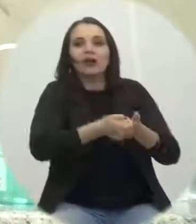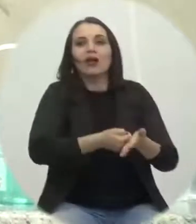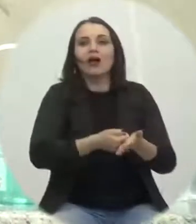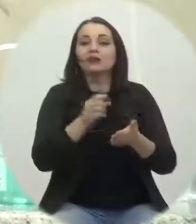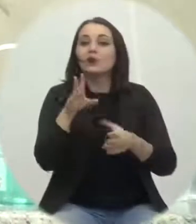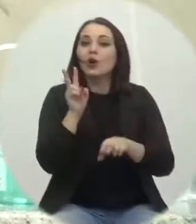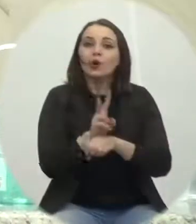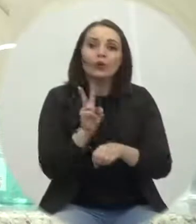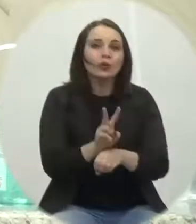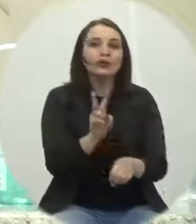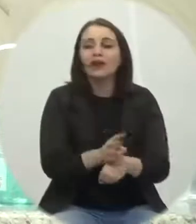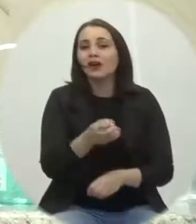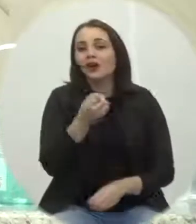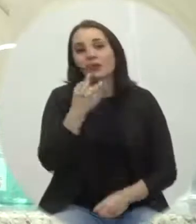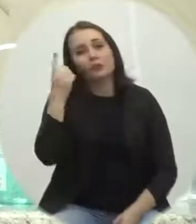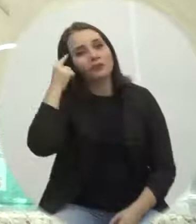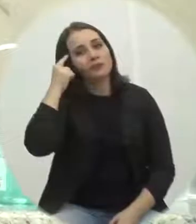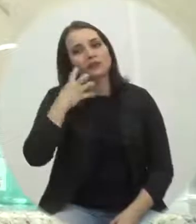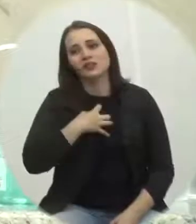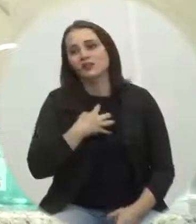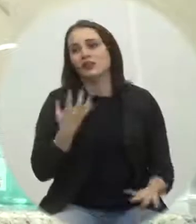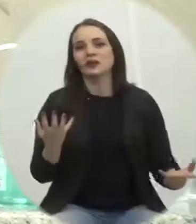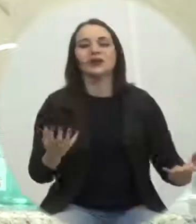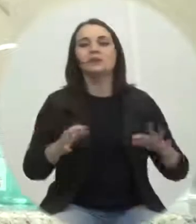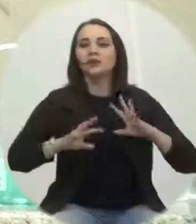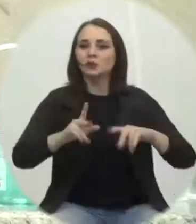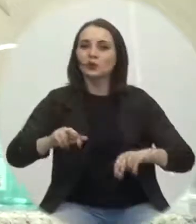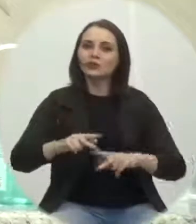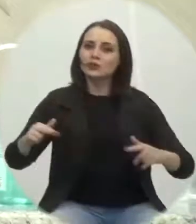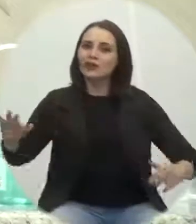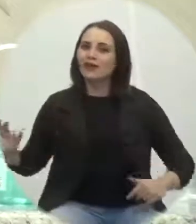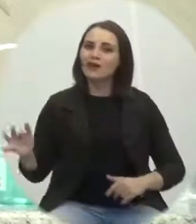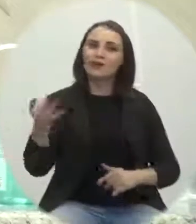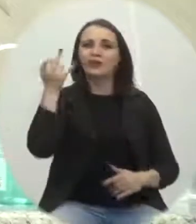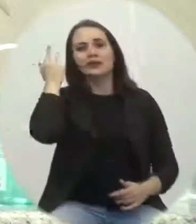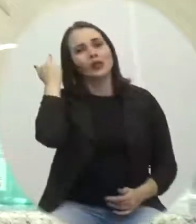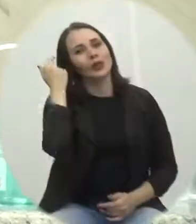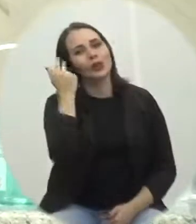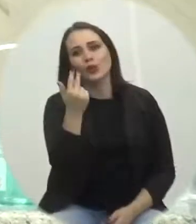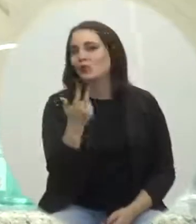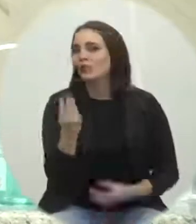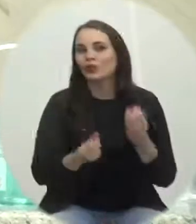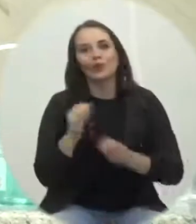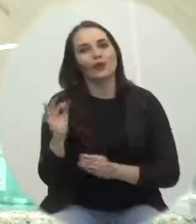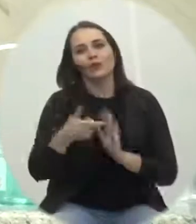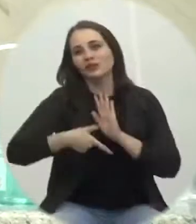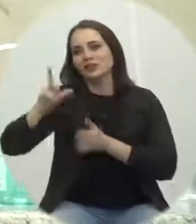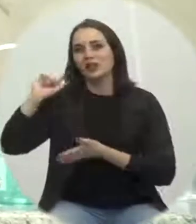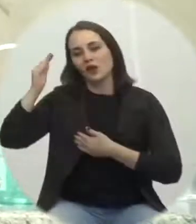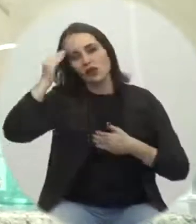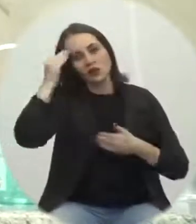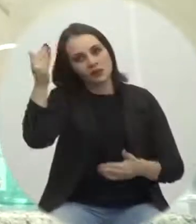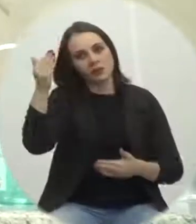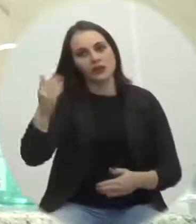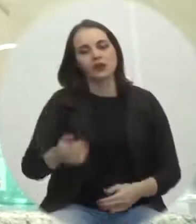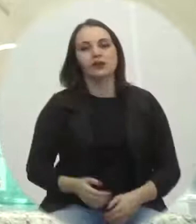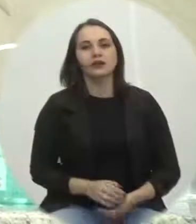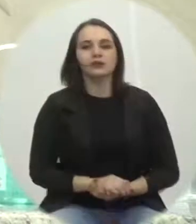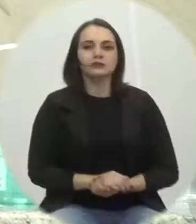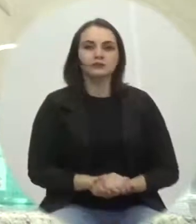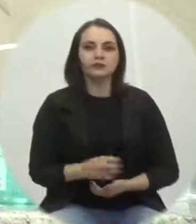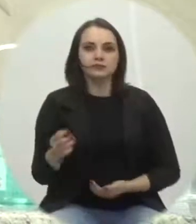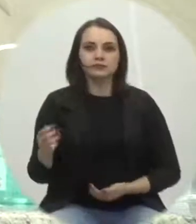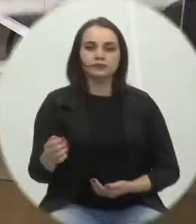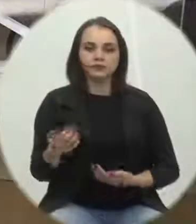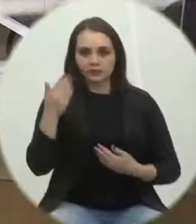cuidado e bom senso das pessoas, para que tudo funcione normalmente como era. Muito obrigado, vereador Giovanna. Obrigado